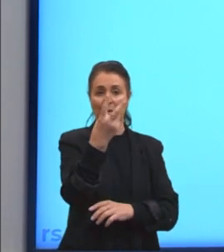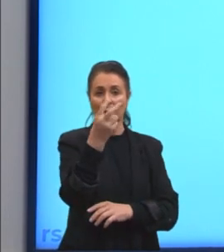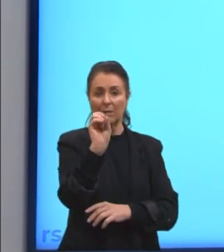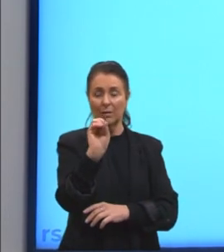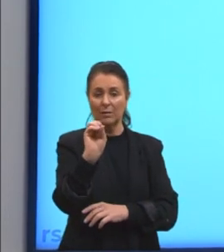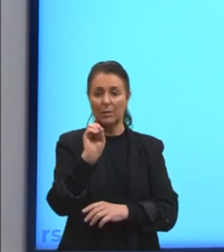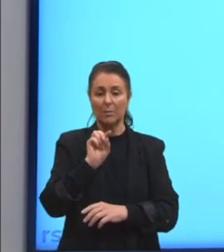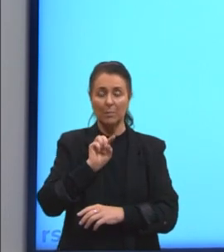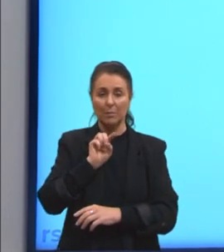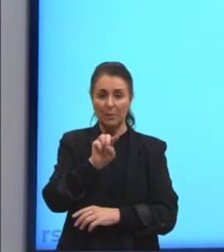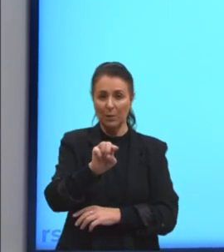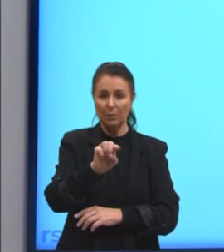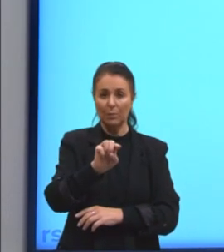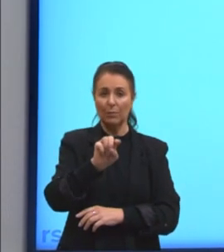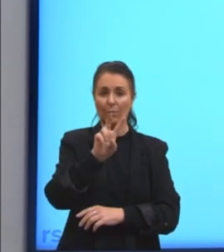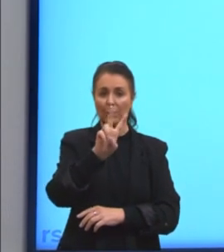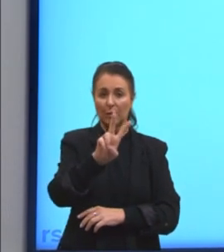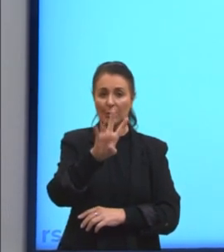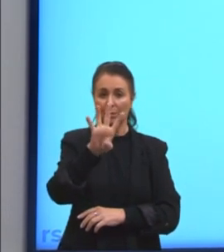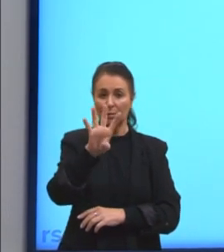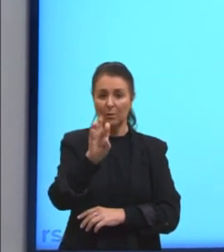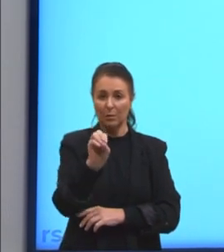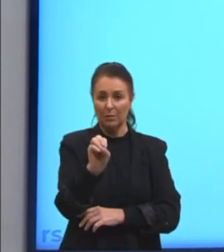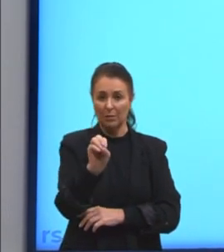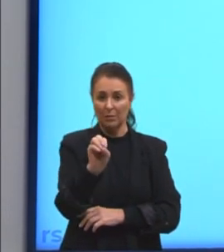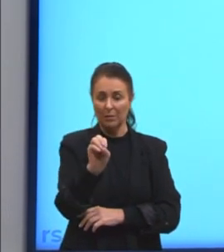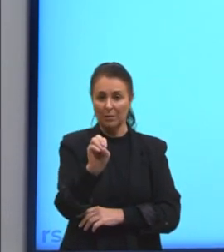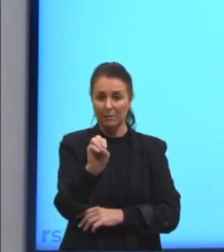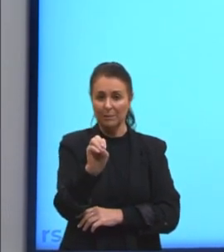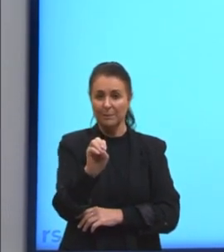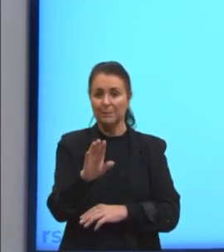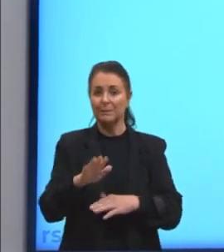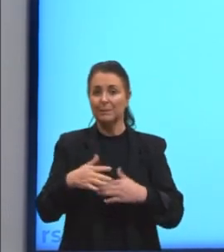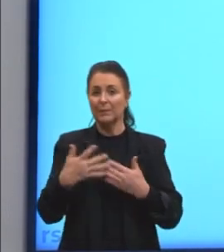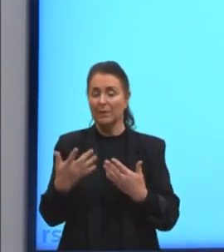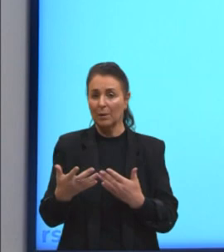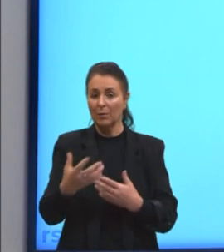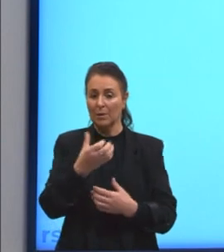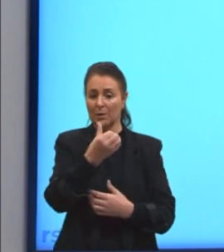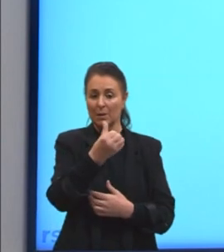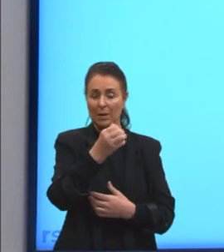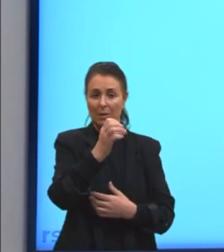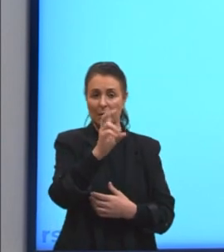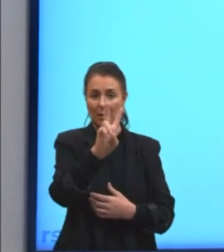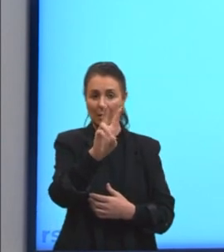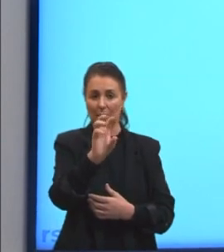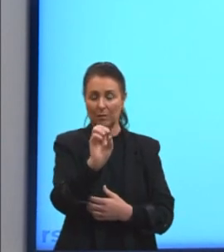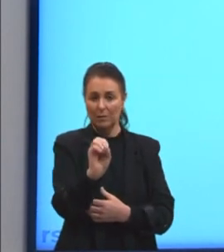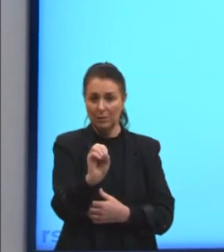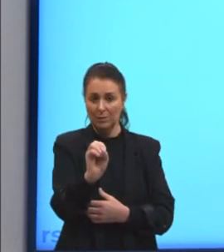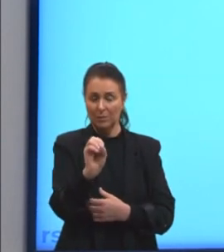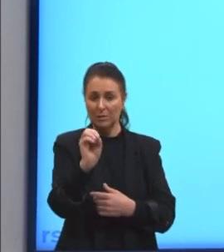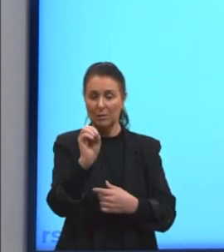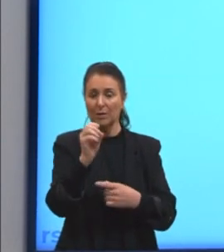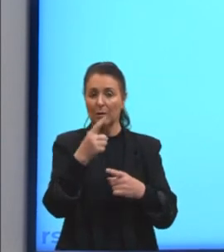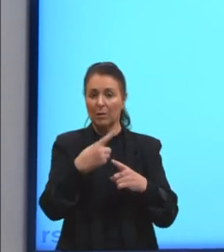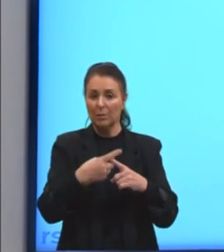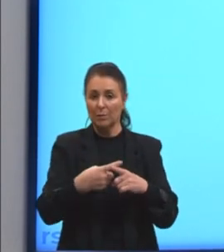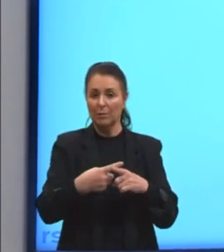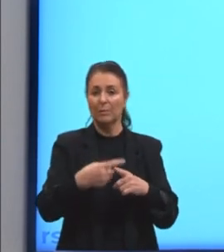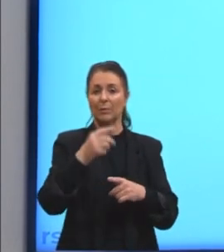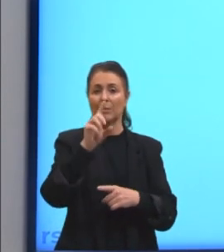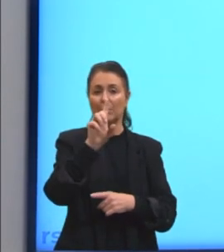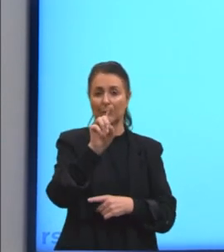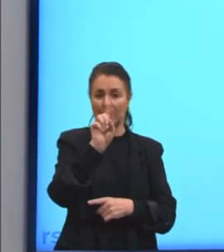Comprimento, 1240. Então, nós procuramos 620 por 1240.